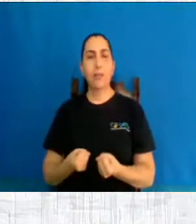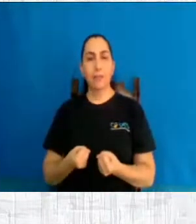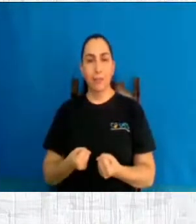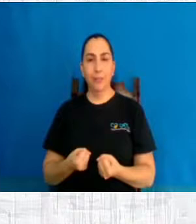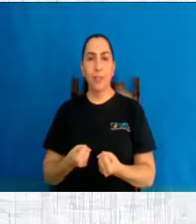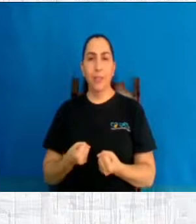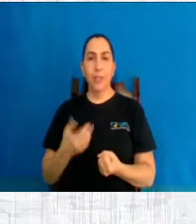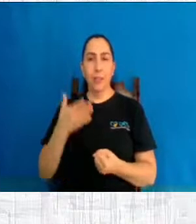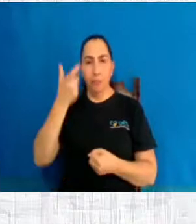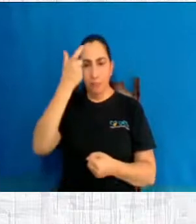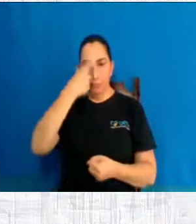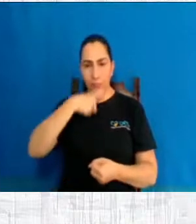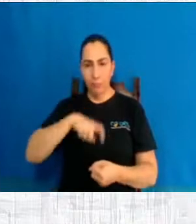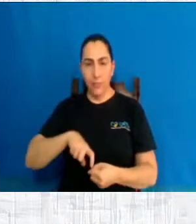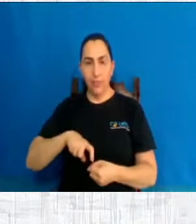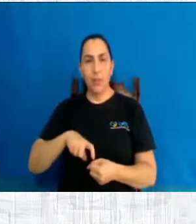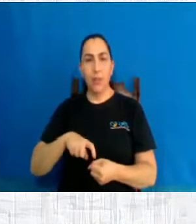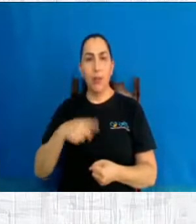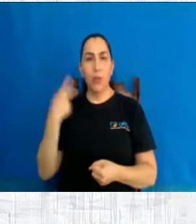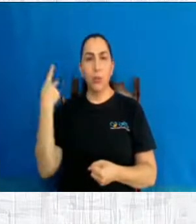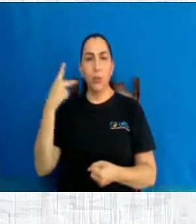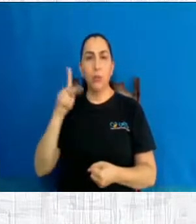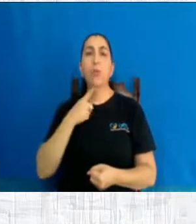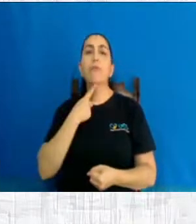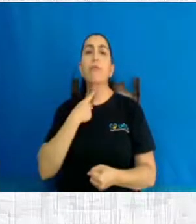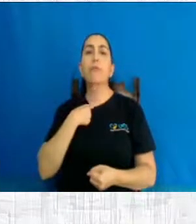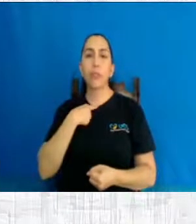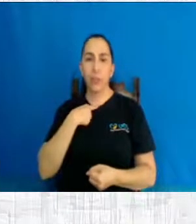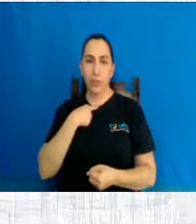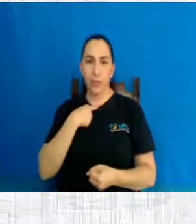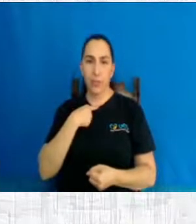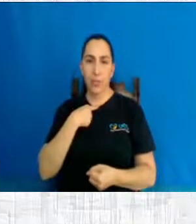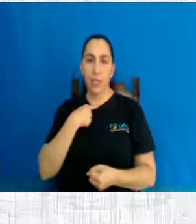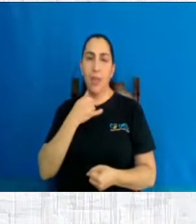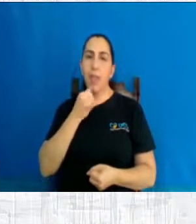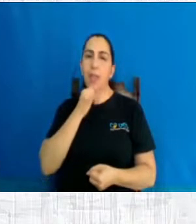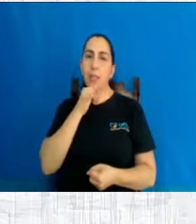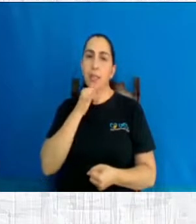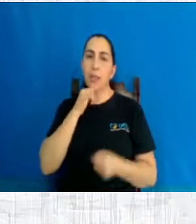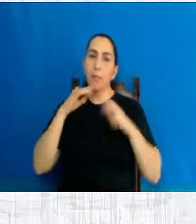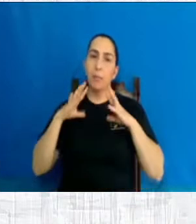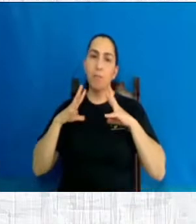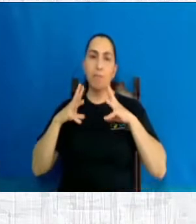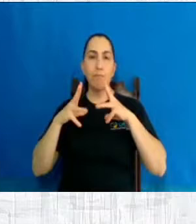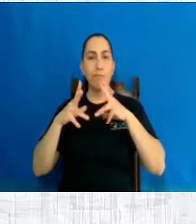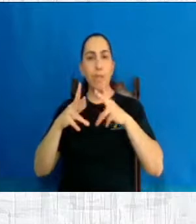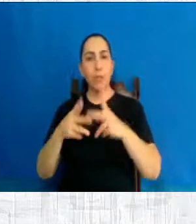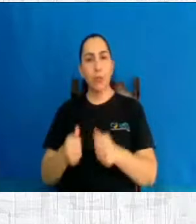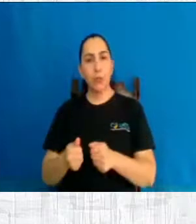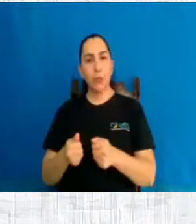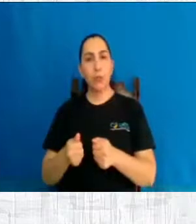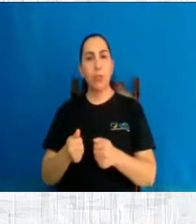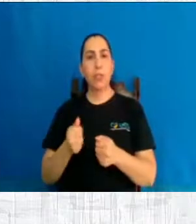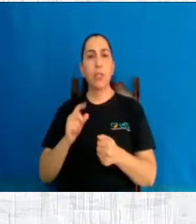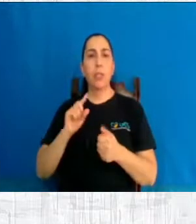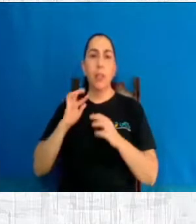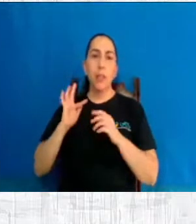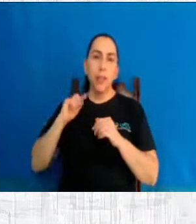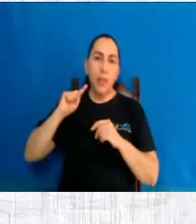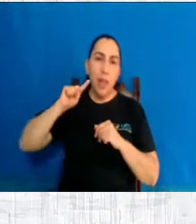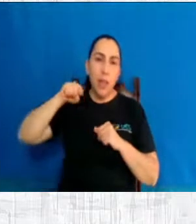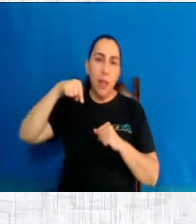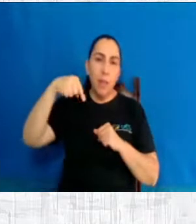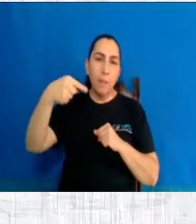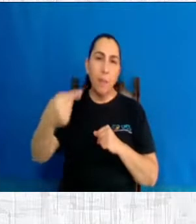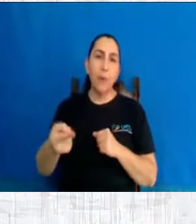faça-se em mim conforme a sua vontade. Aqui, exemplo para todos nós. E ela vai dizer, depois, doravante, todas as